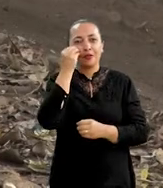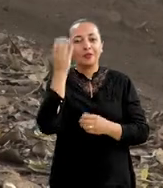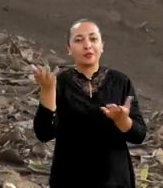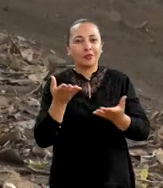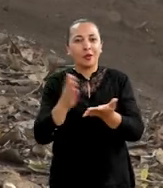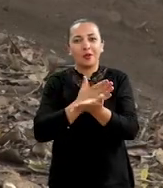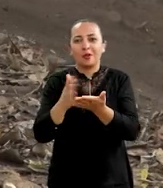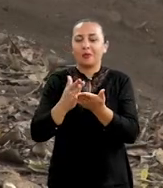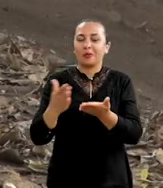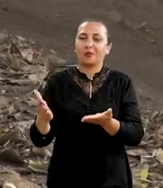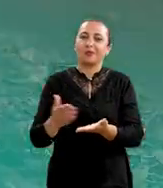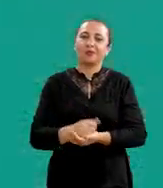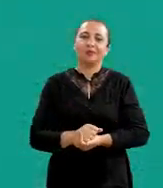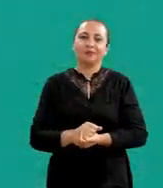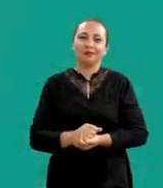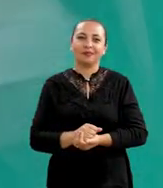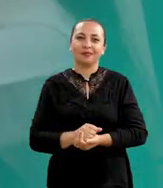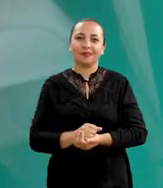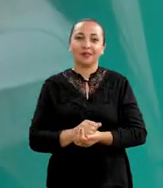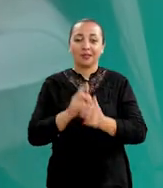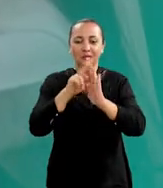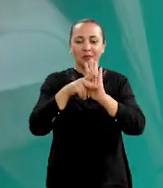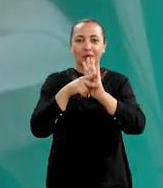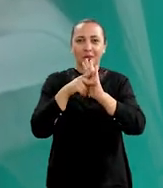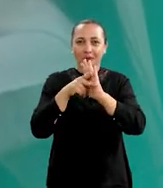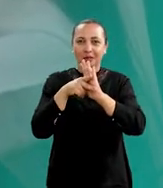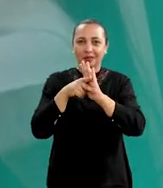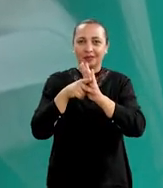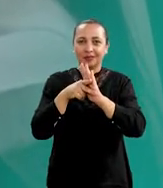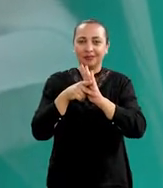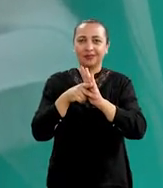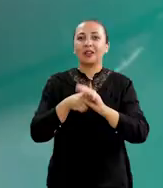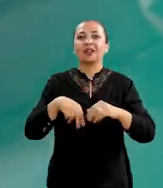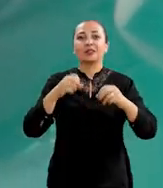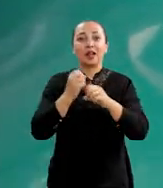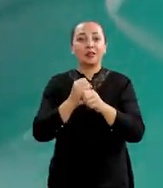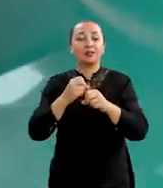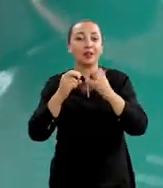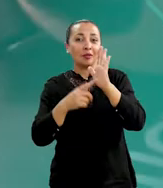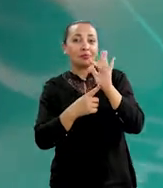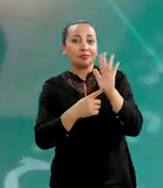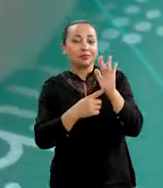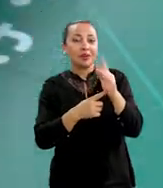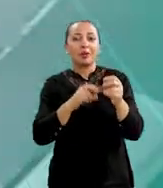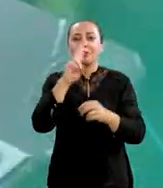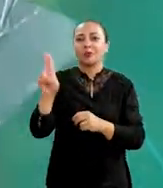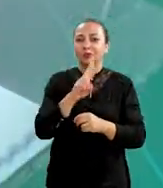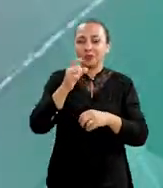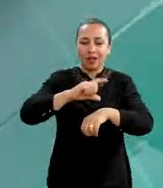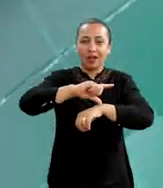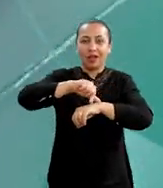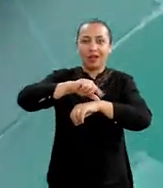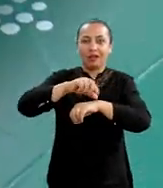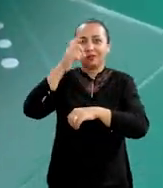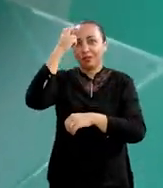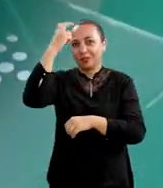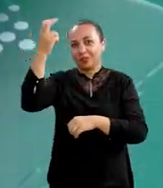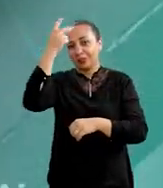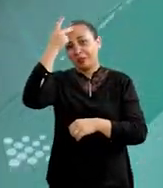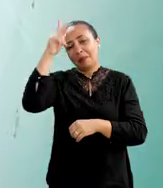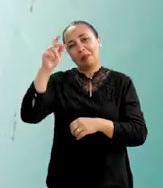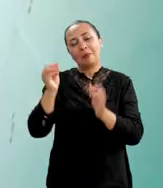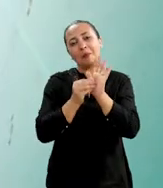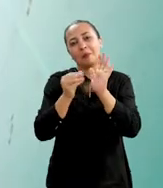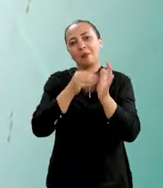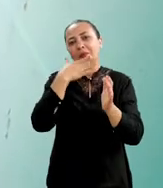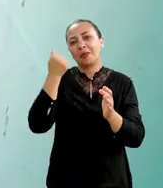veja agora algumas delas. O projeto da Universidade Estadual da Paraíba utiliza relógios inteligentes para propor melhoria